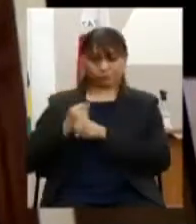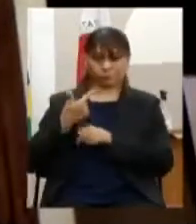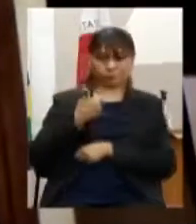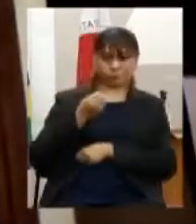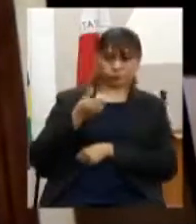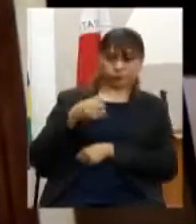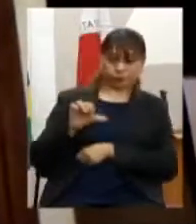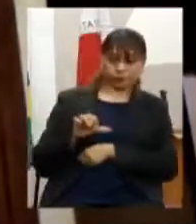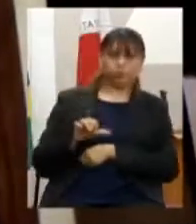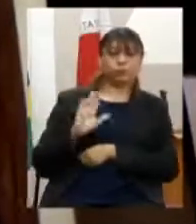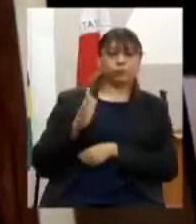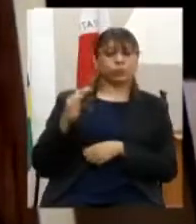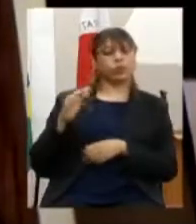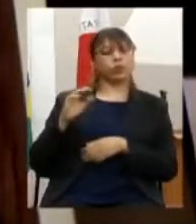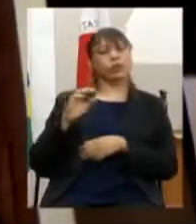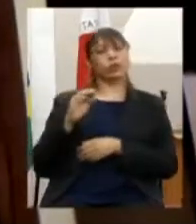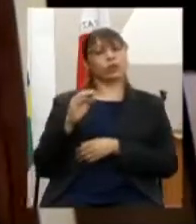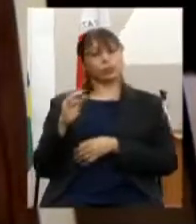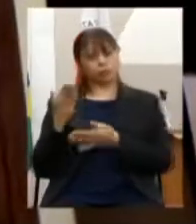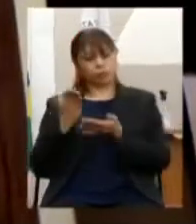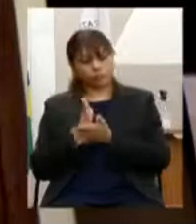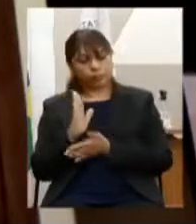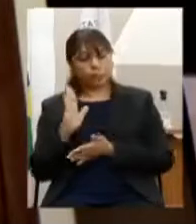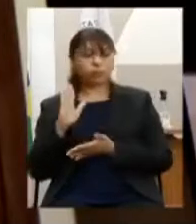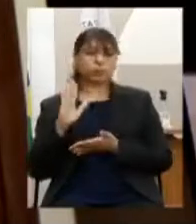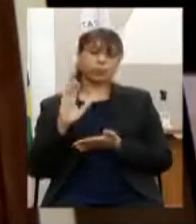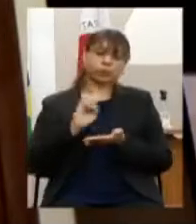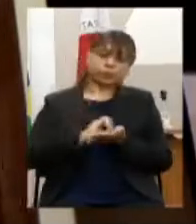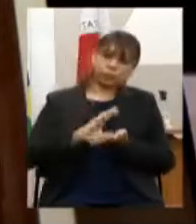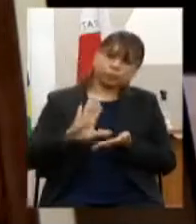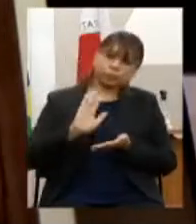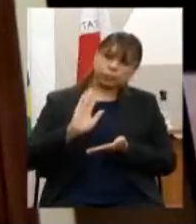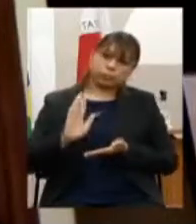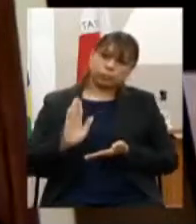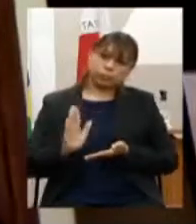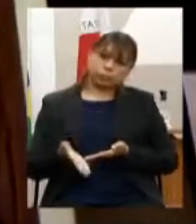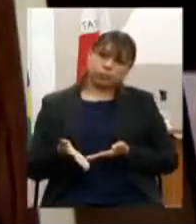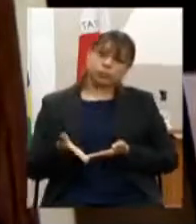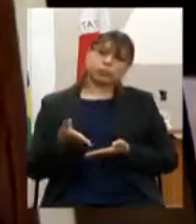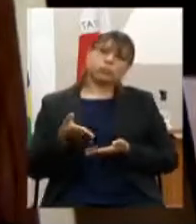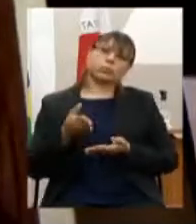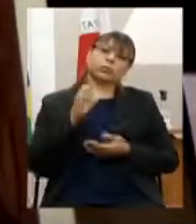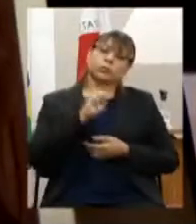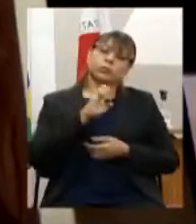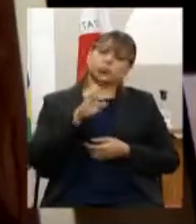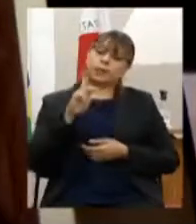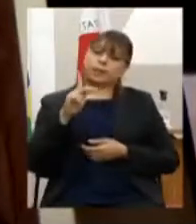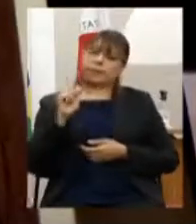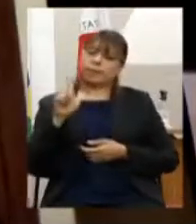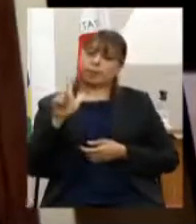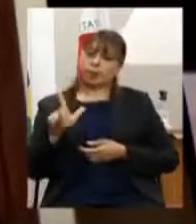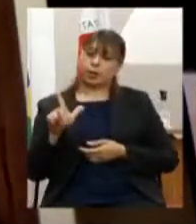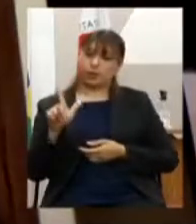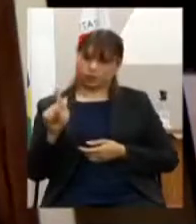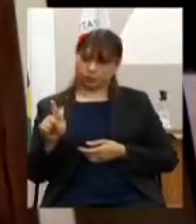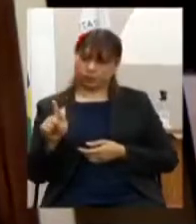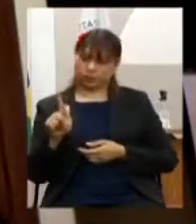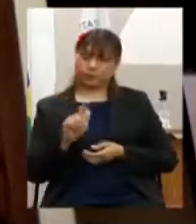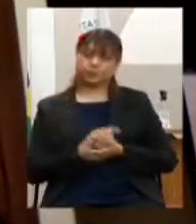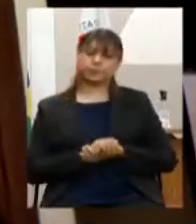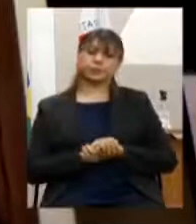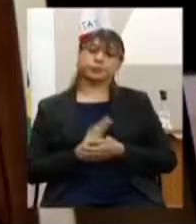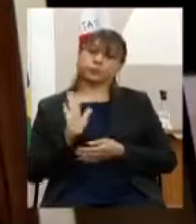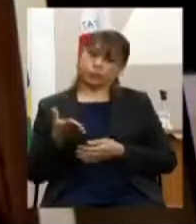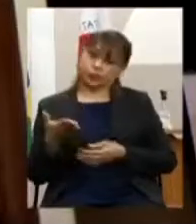e encaminhado a Secretaria de Estado de Planejamento e Gestão CEPLAG solicitando providências para